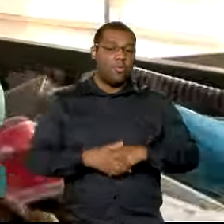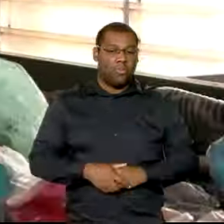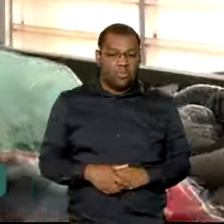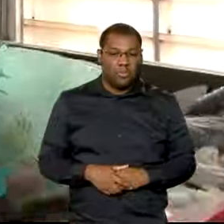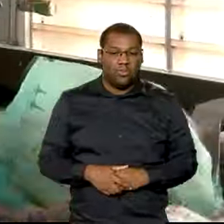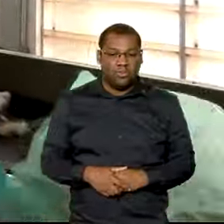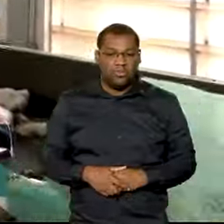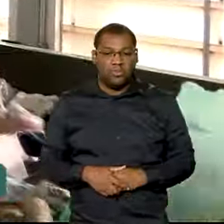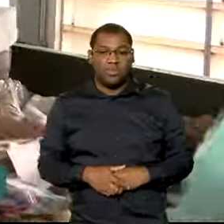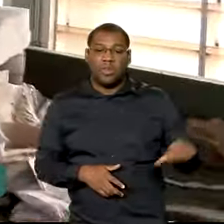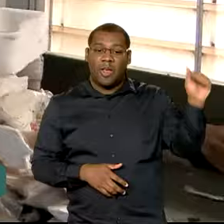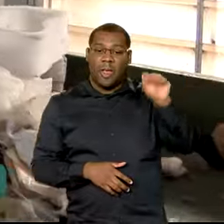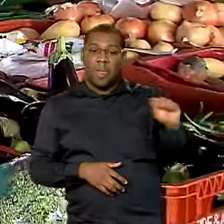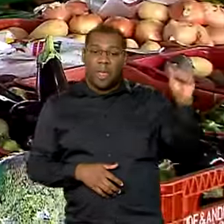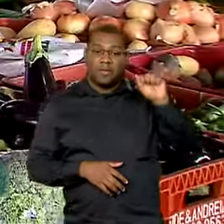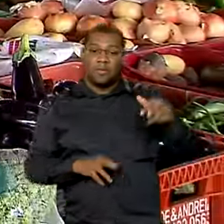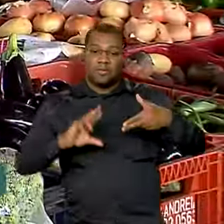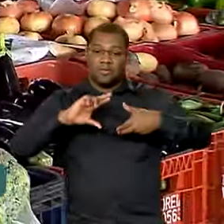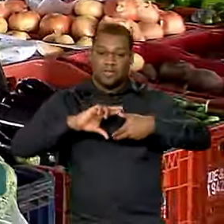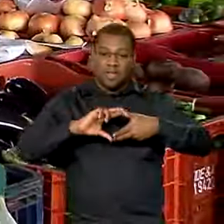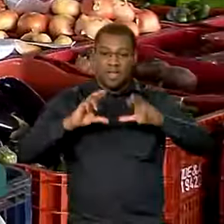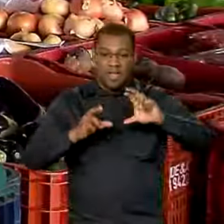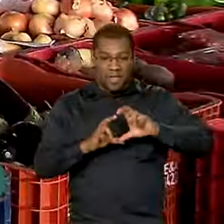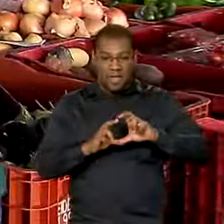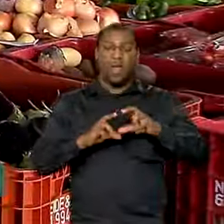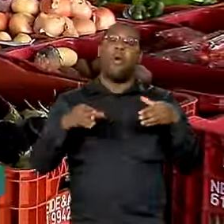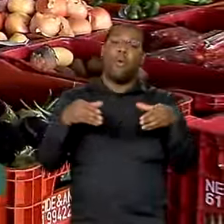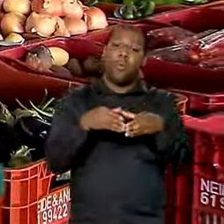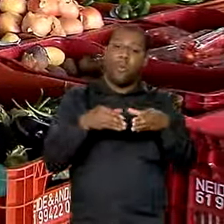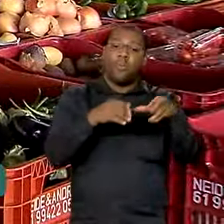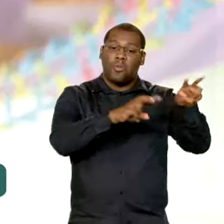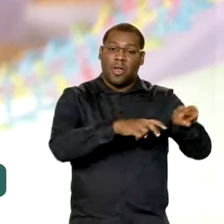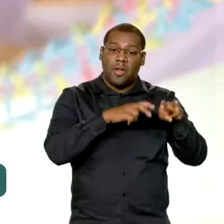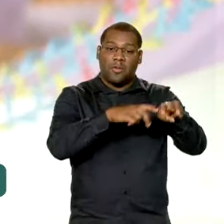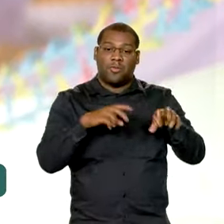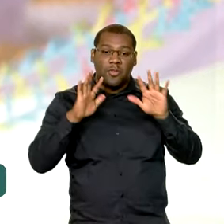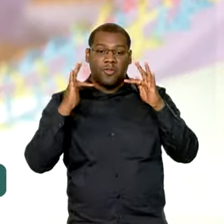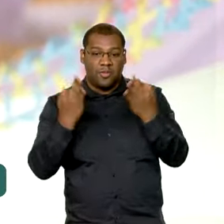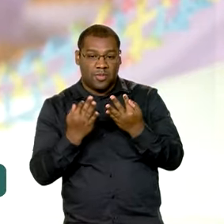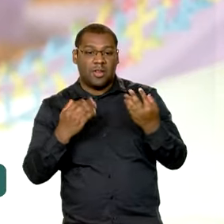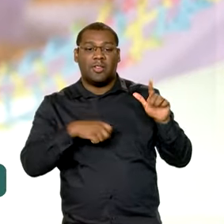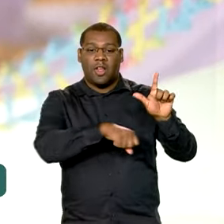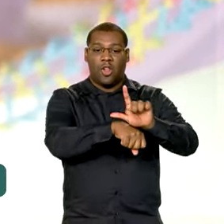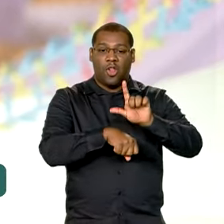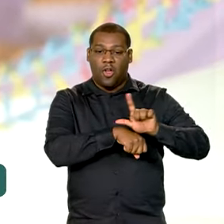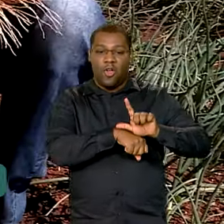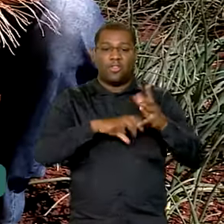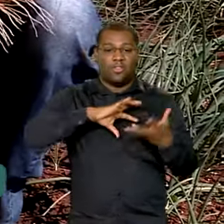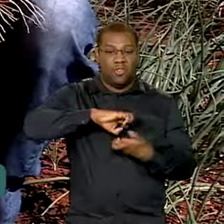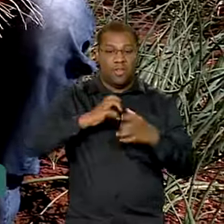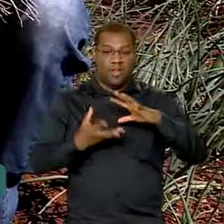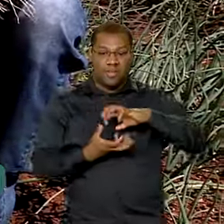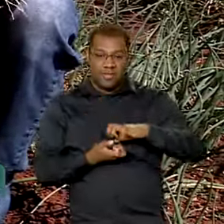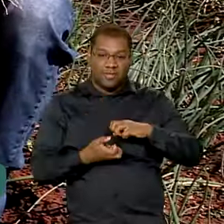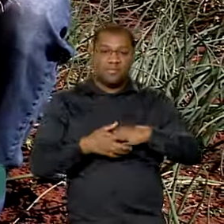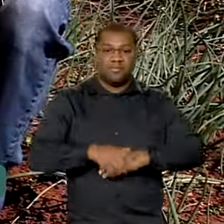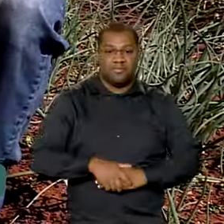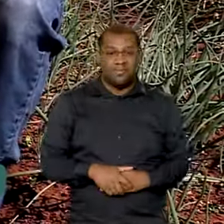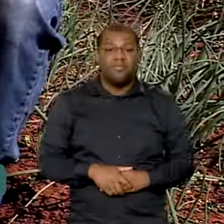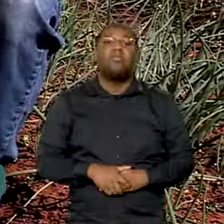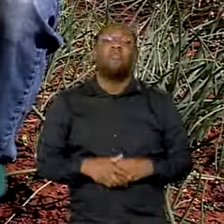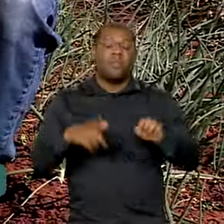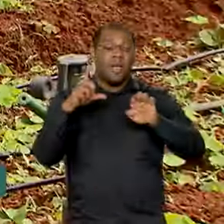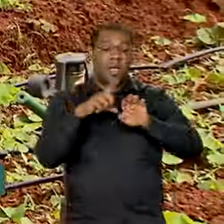Cooperativas de reciclagem, grupos de agricultura familiar, lojinhas de artesanatos, são exemplos de